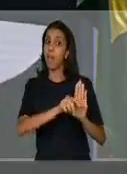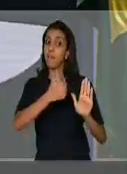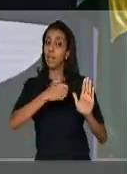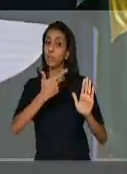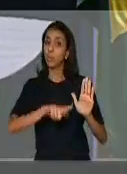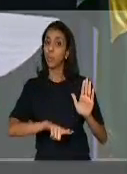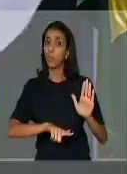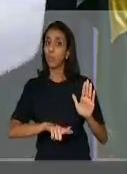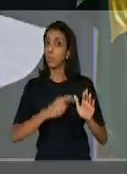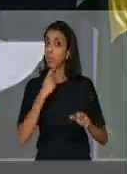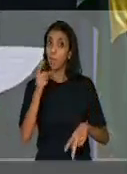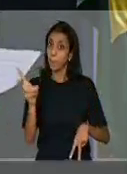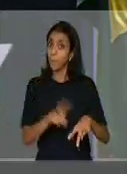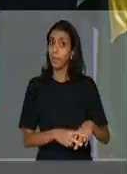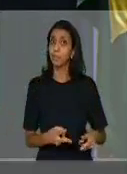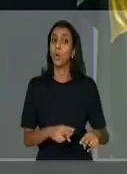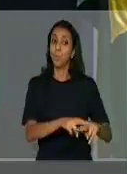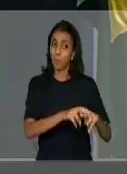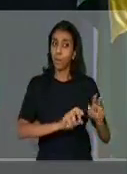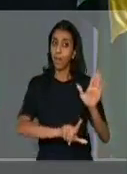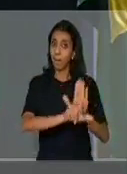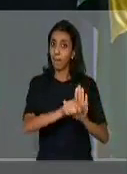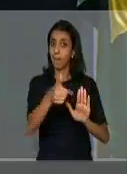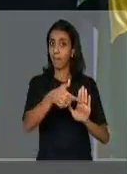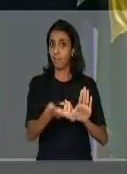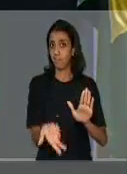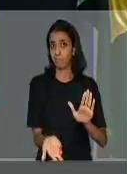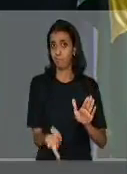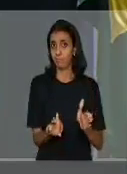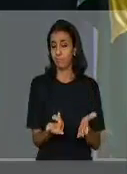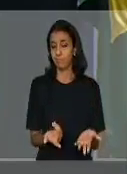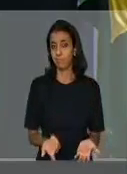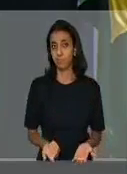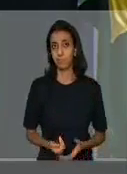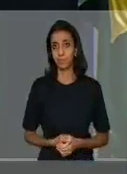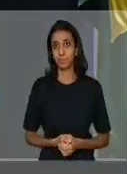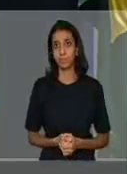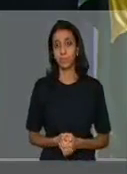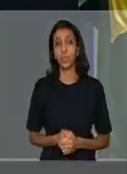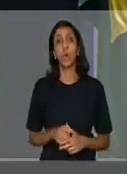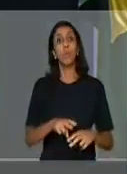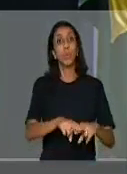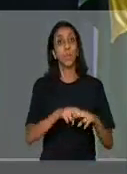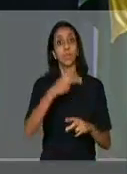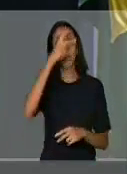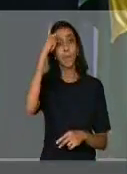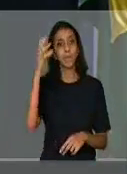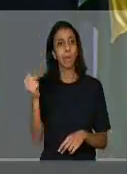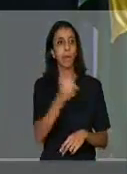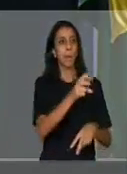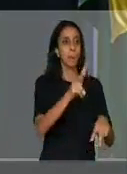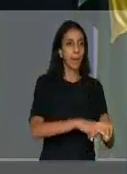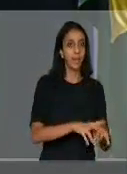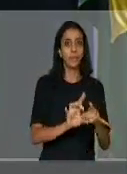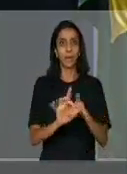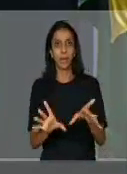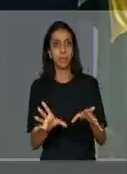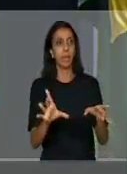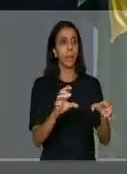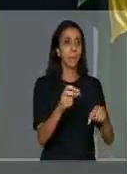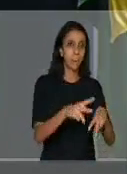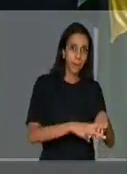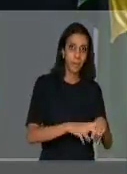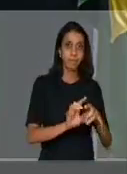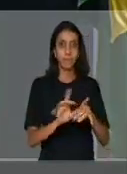preso com essa lei. Por isso que existe a residência e eu me coloco à disposição especial